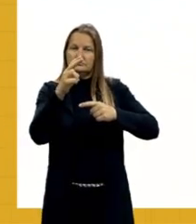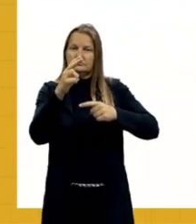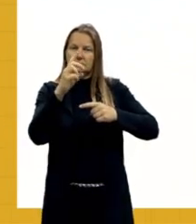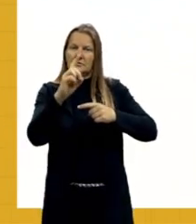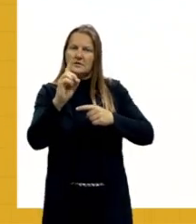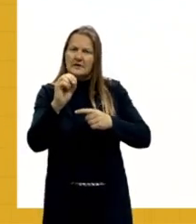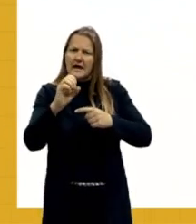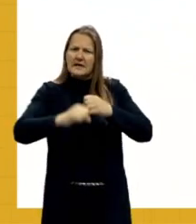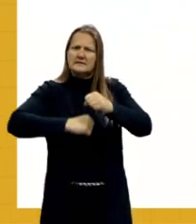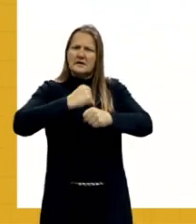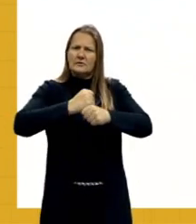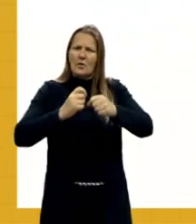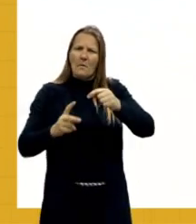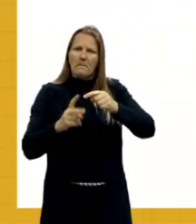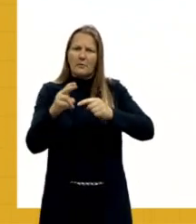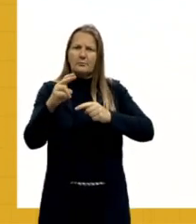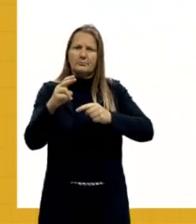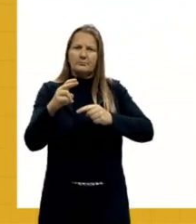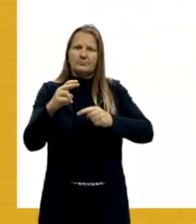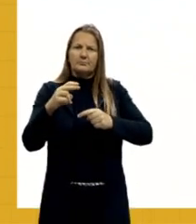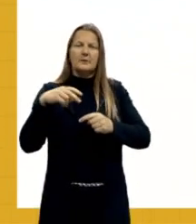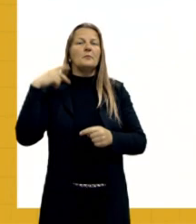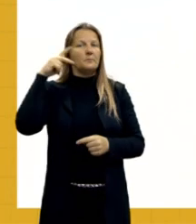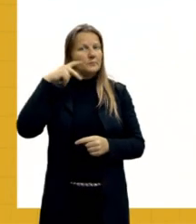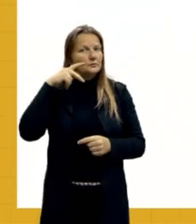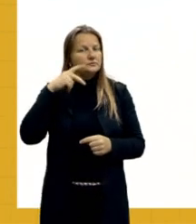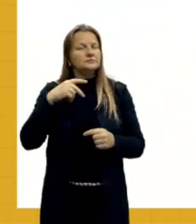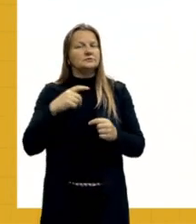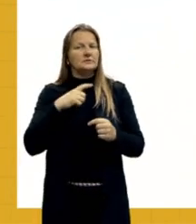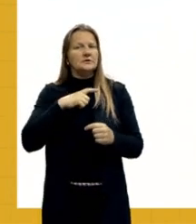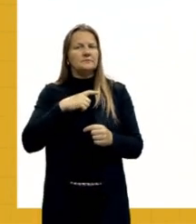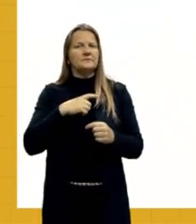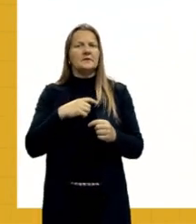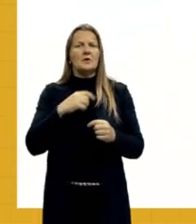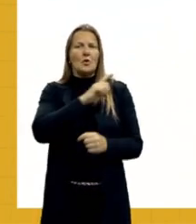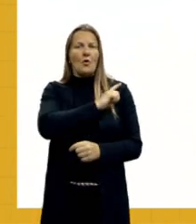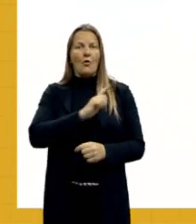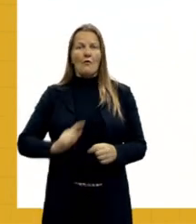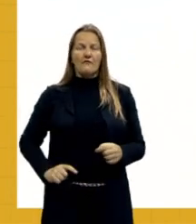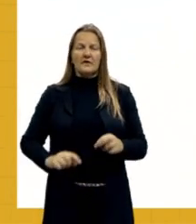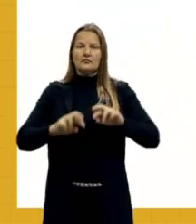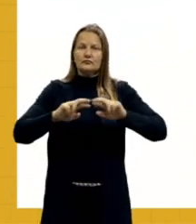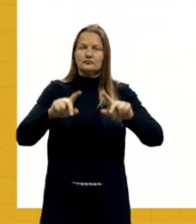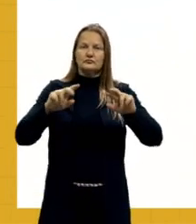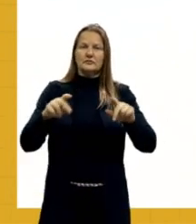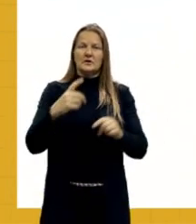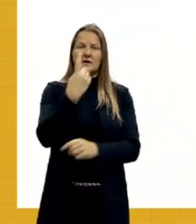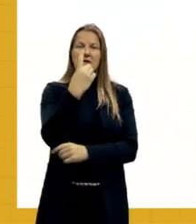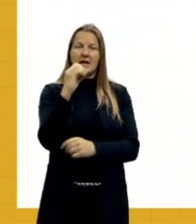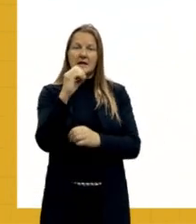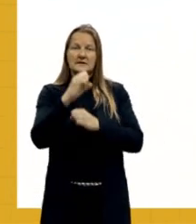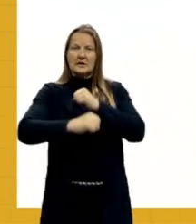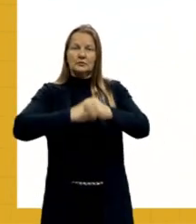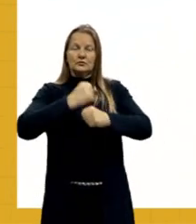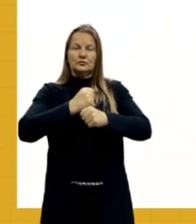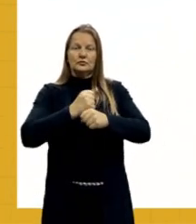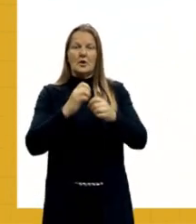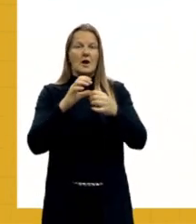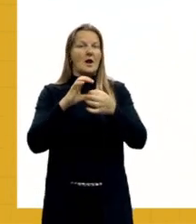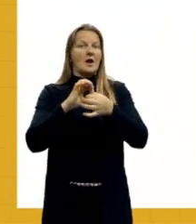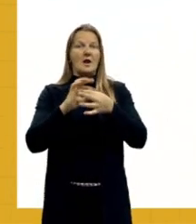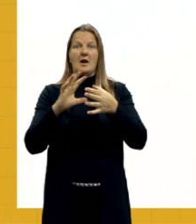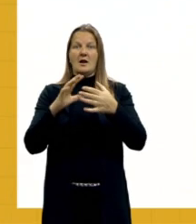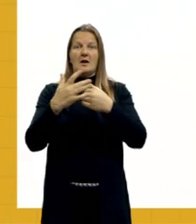políticas. Então, você tem radical, governos, governos bem radicais. Ora é um governo mais liberal, bem